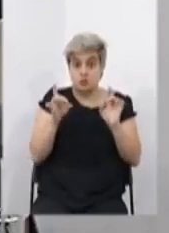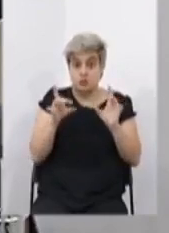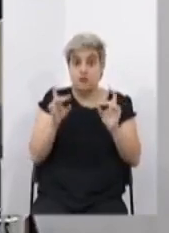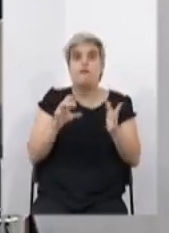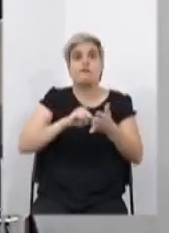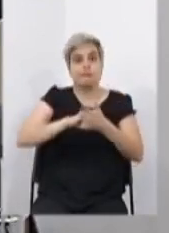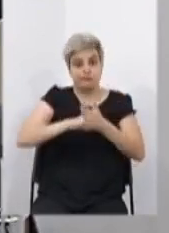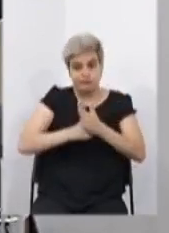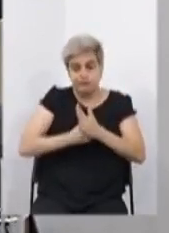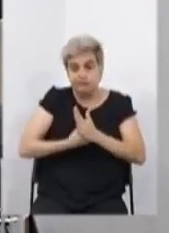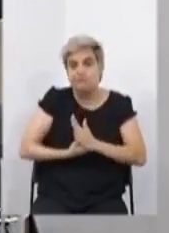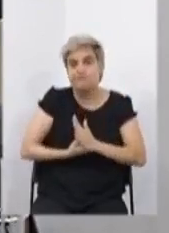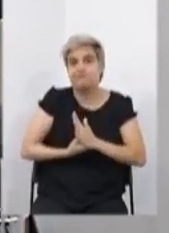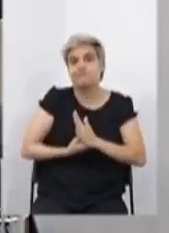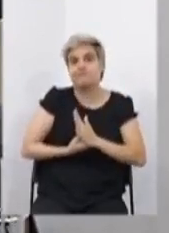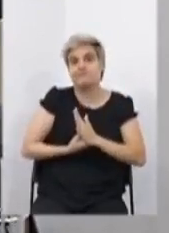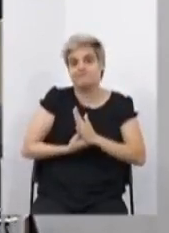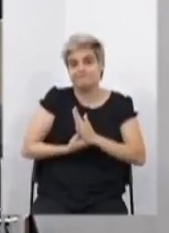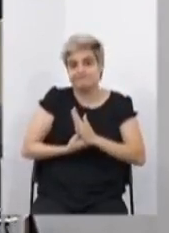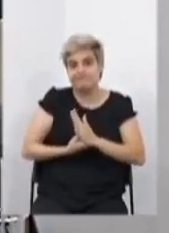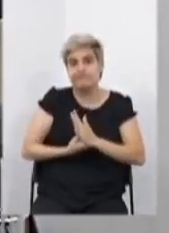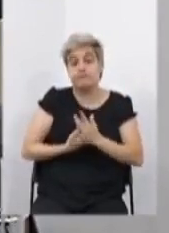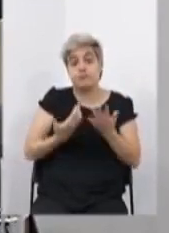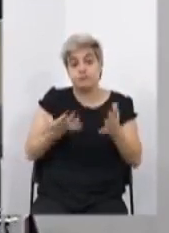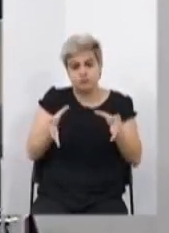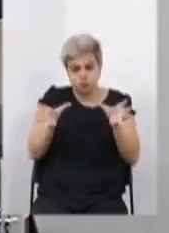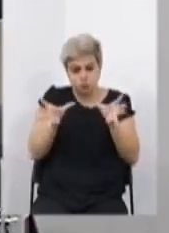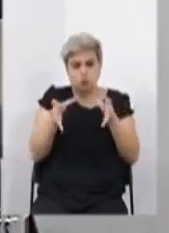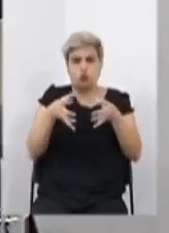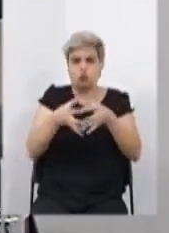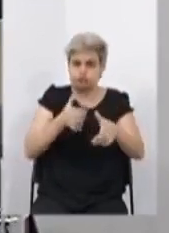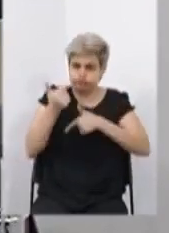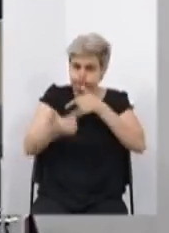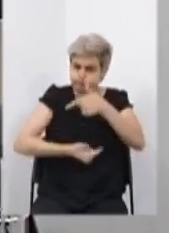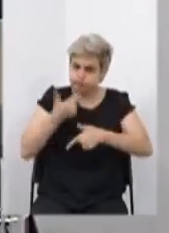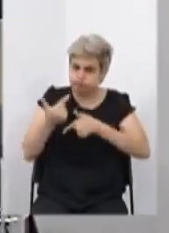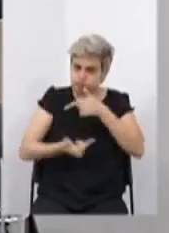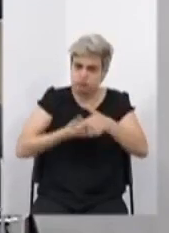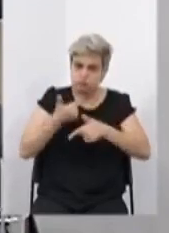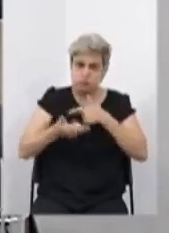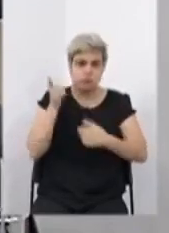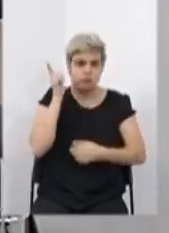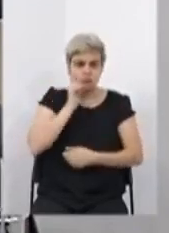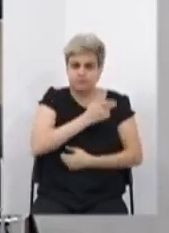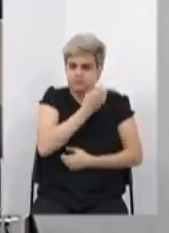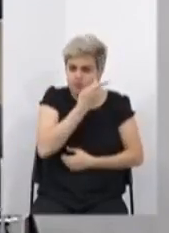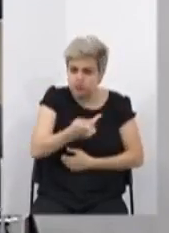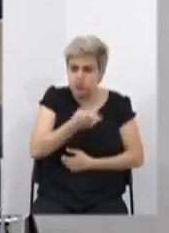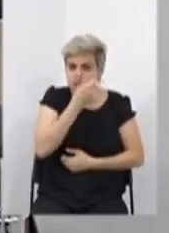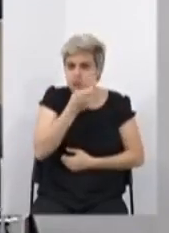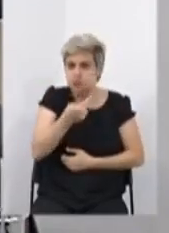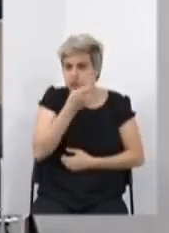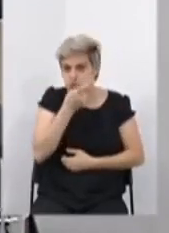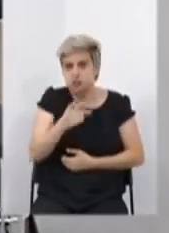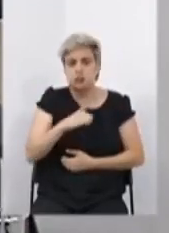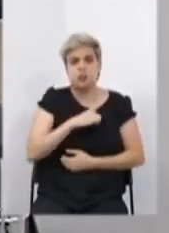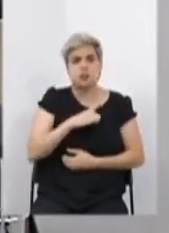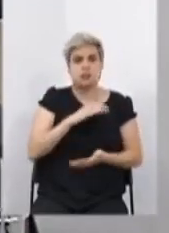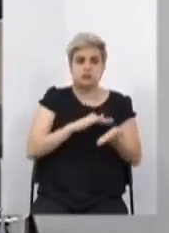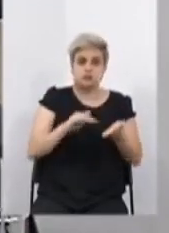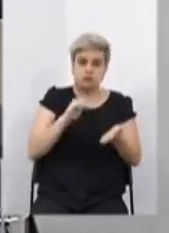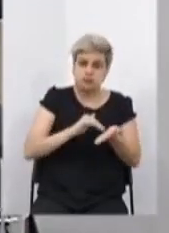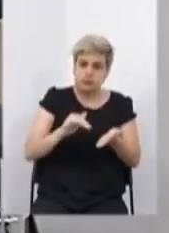estariam fechadas, mas essa comissão muito atuante, fizemos várias visitas à secretária,